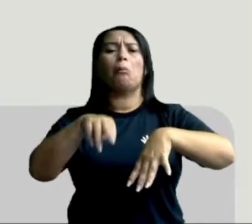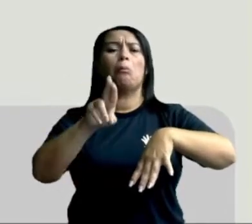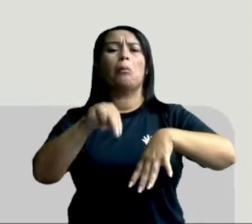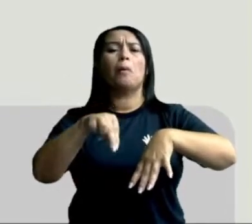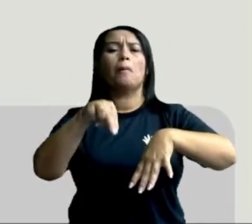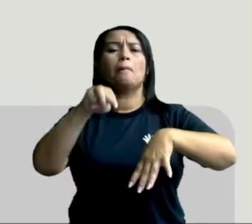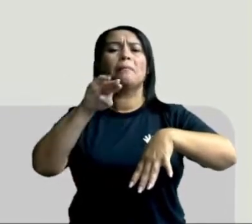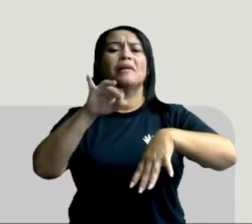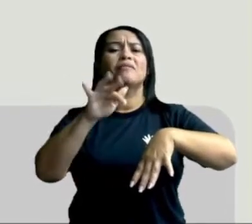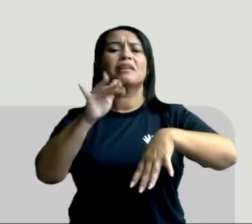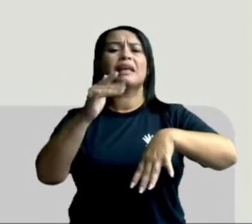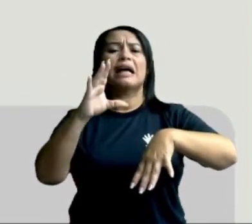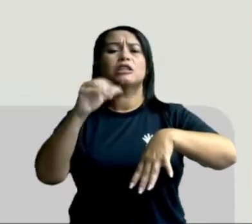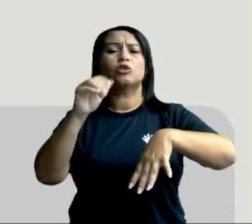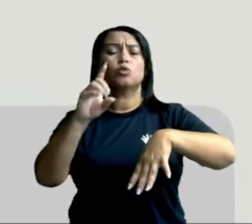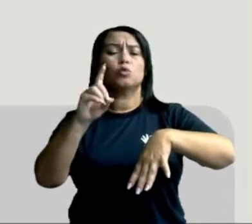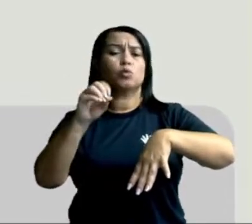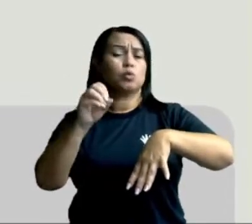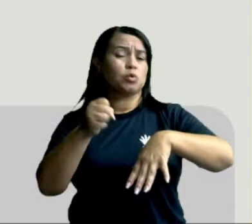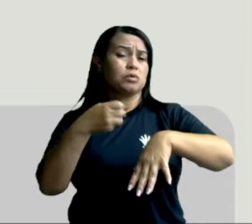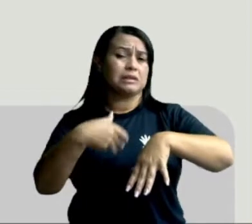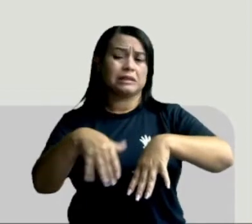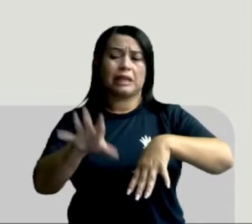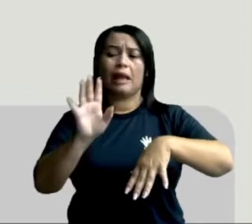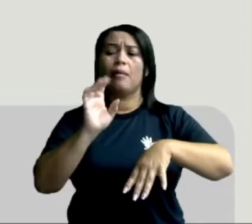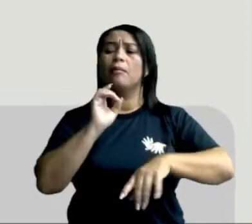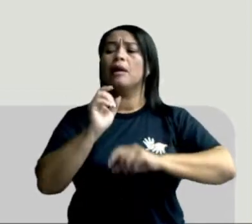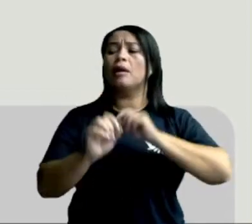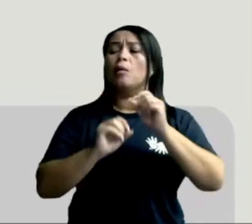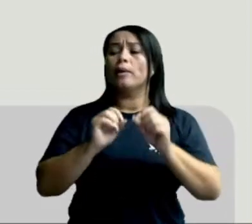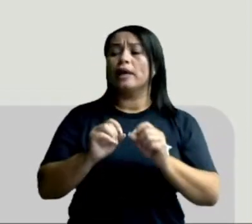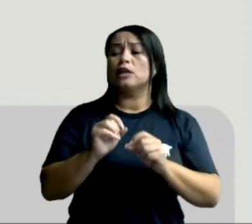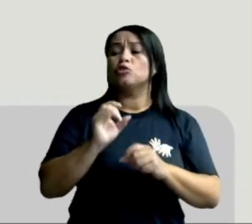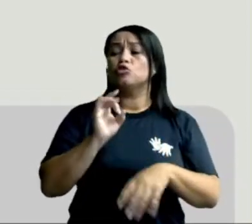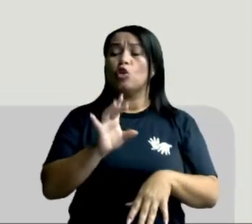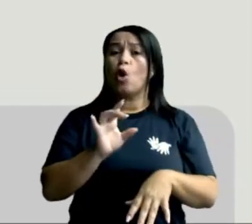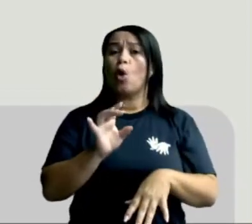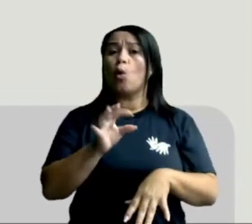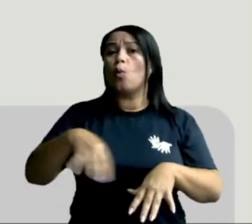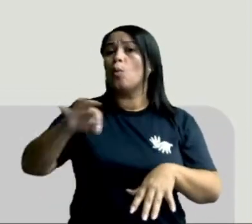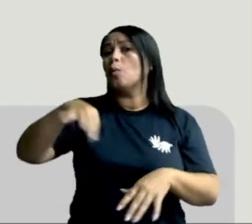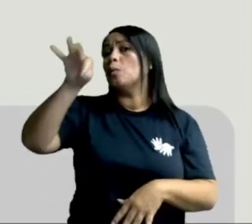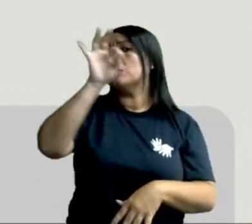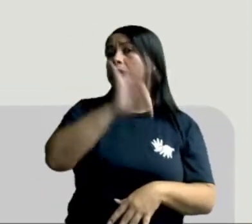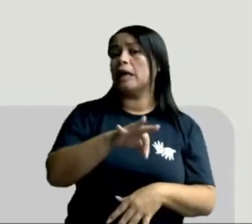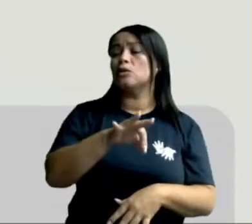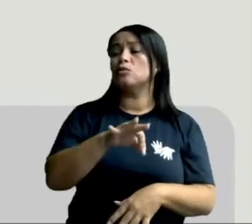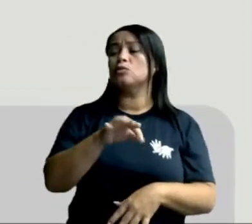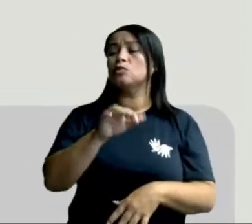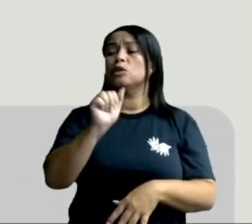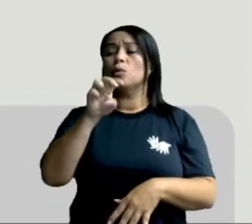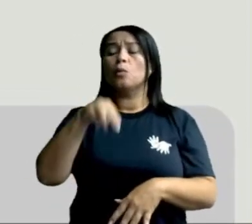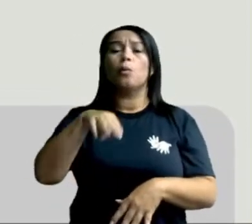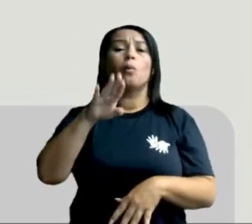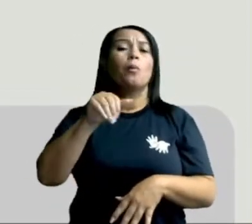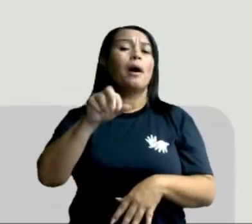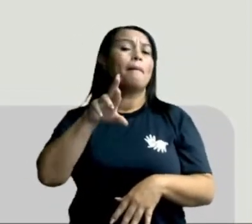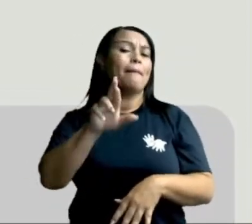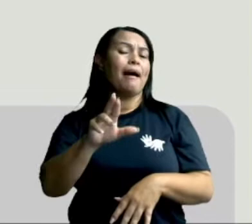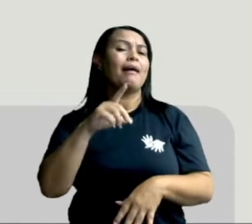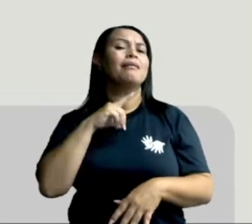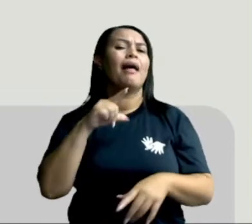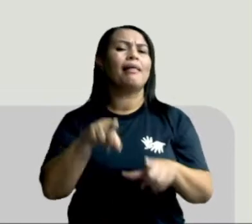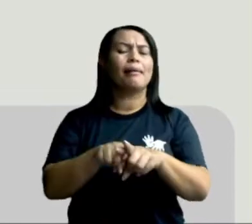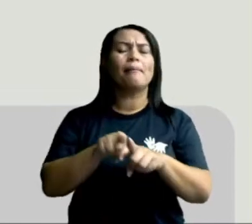sua forma original. Somente que um inseto de um âmbar, ou então um animal